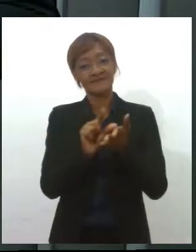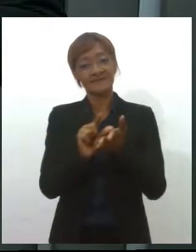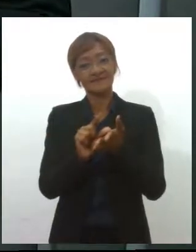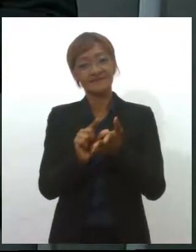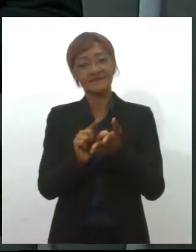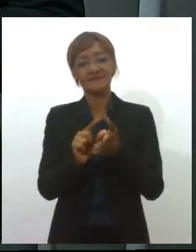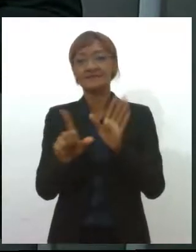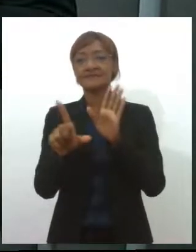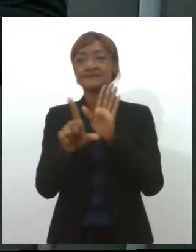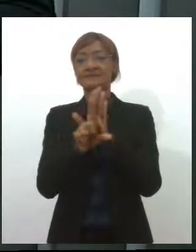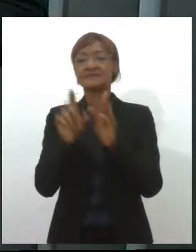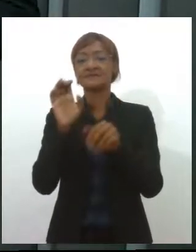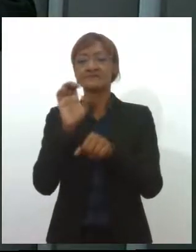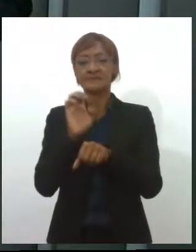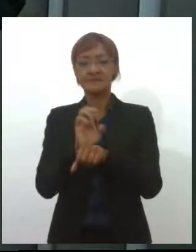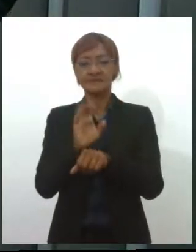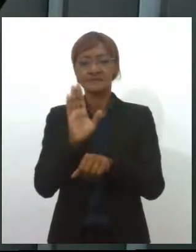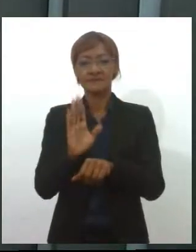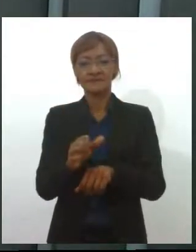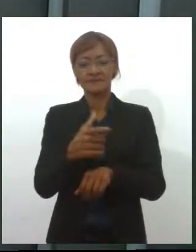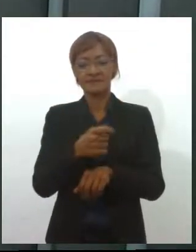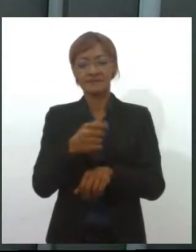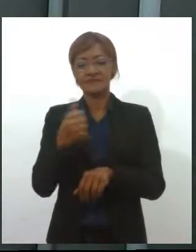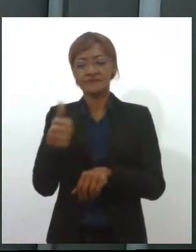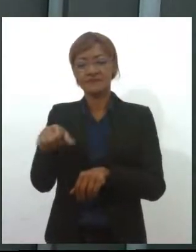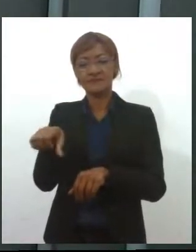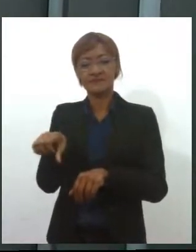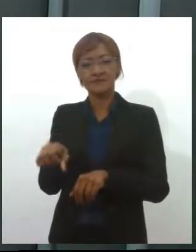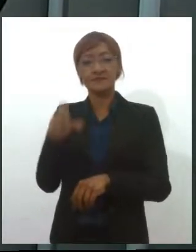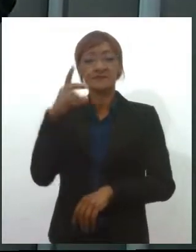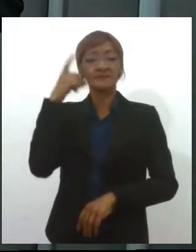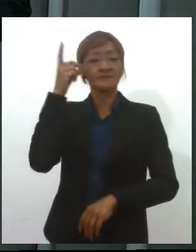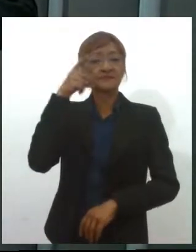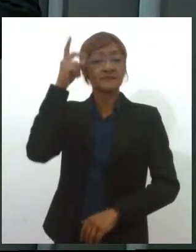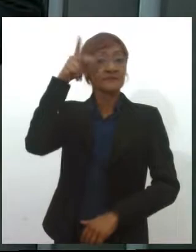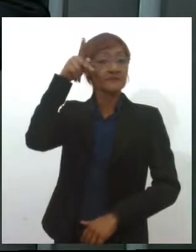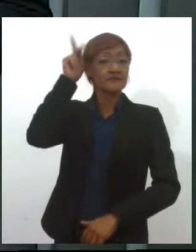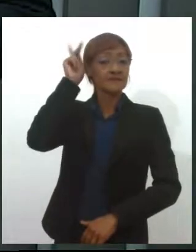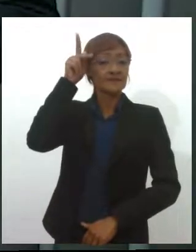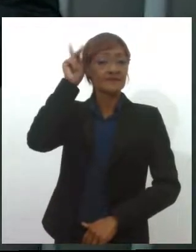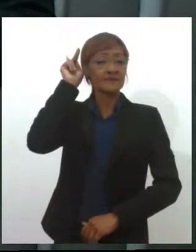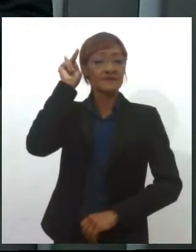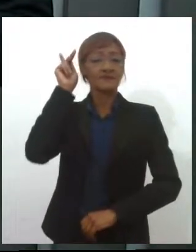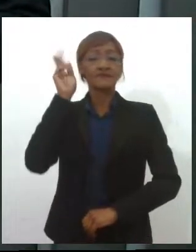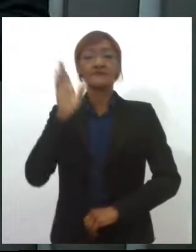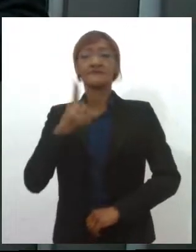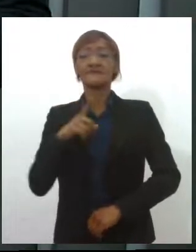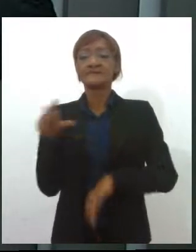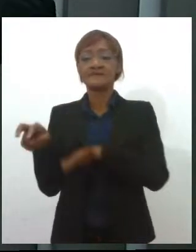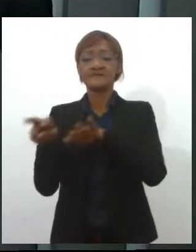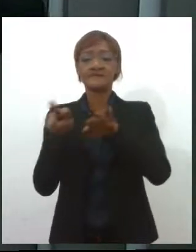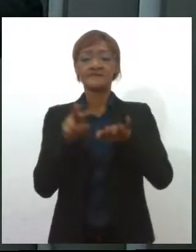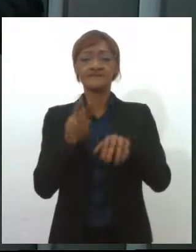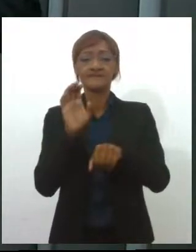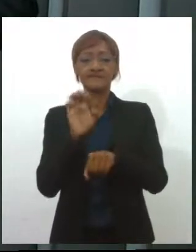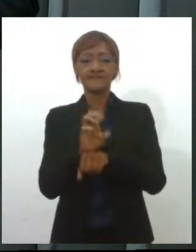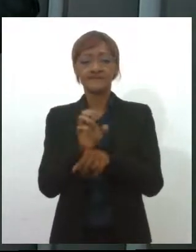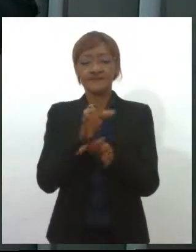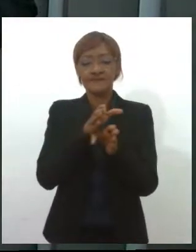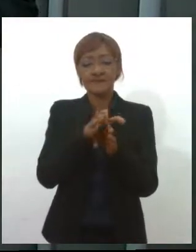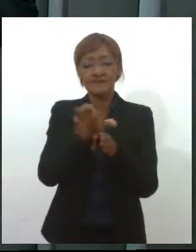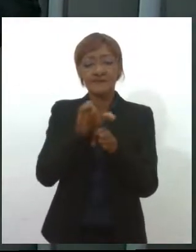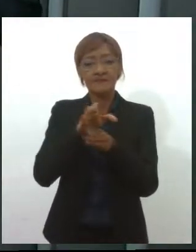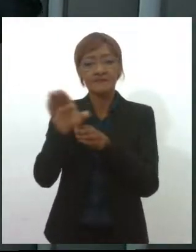Uma lei estadual sancionada em 2019 de autoria da deputada Kit Lima institui a Semana Estadual de Conscientização